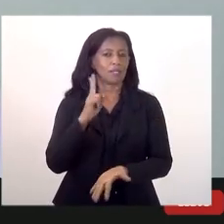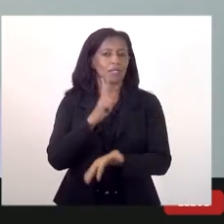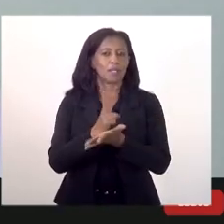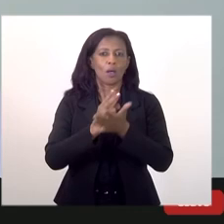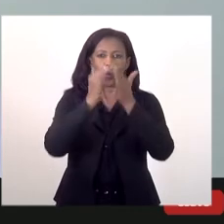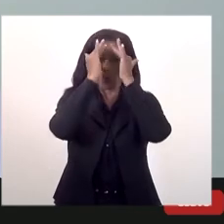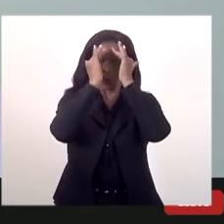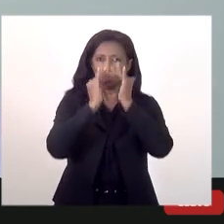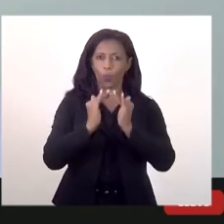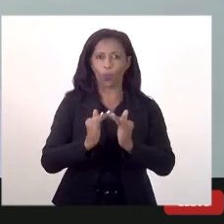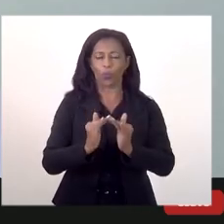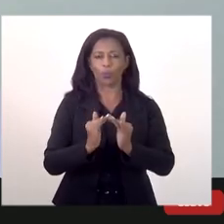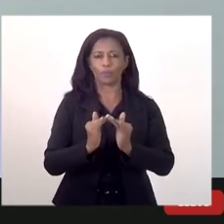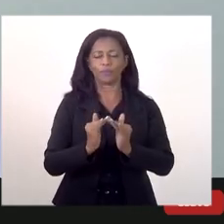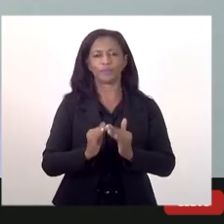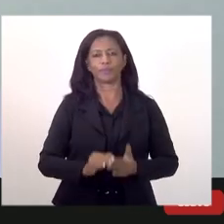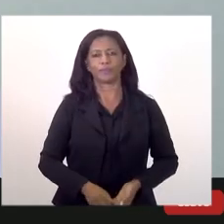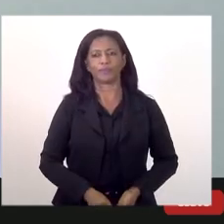respeitando